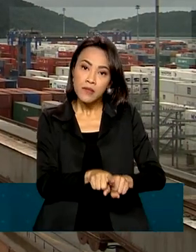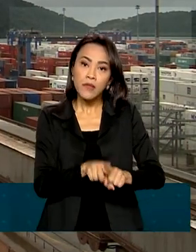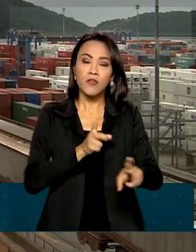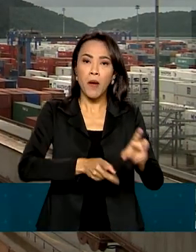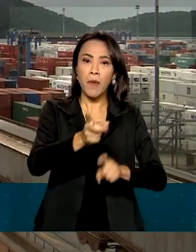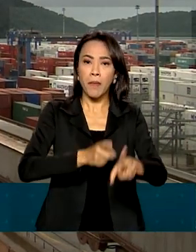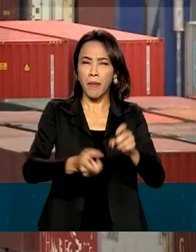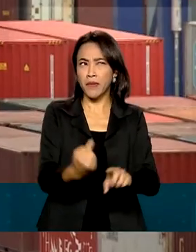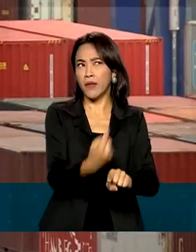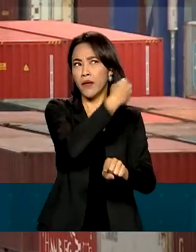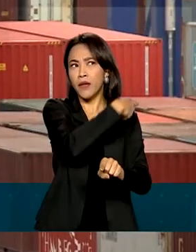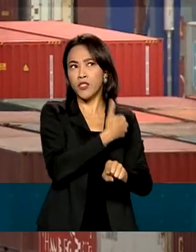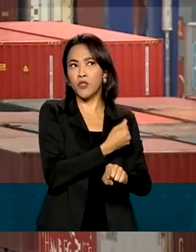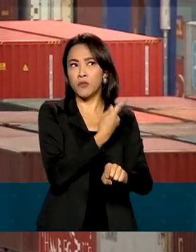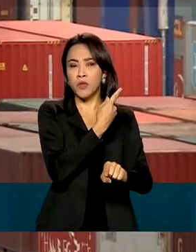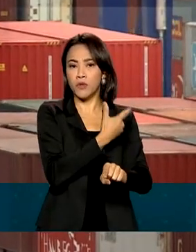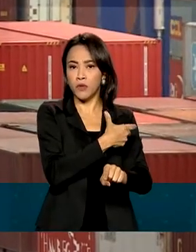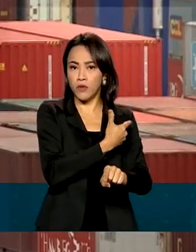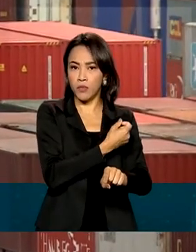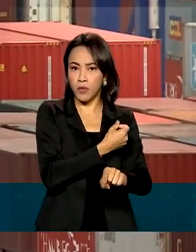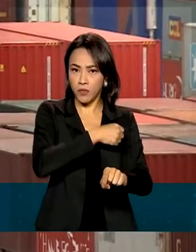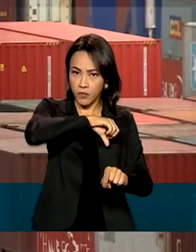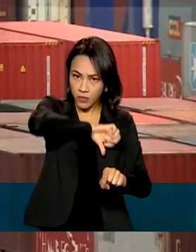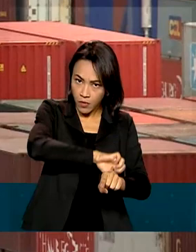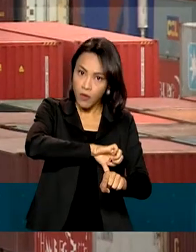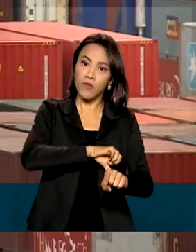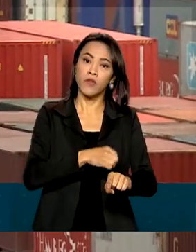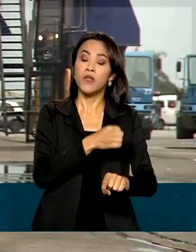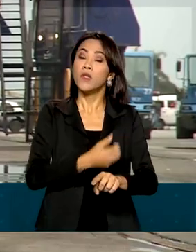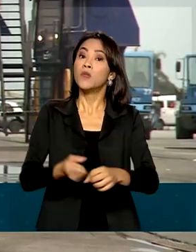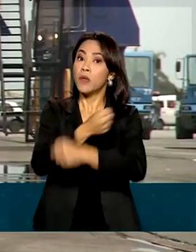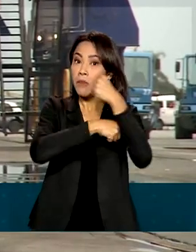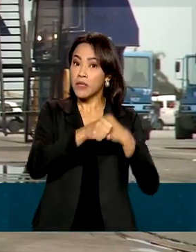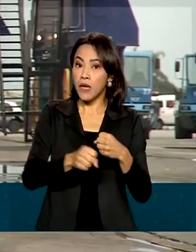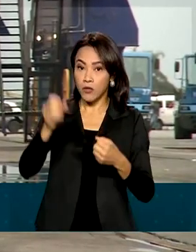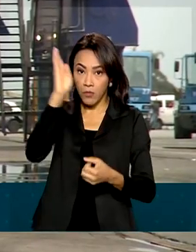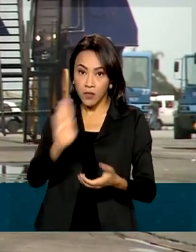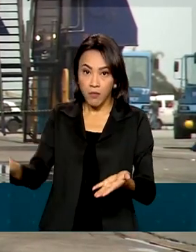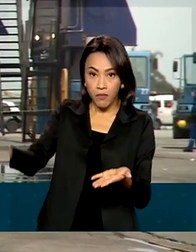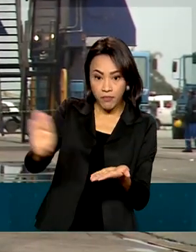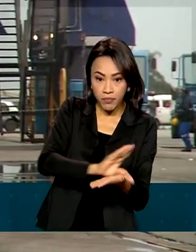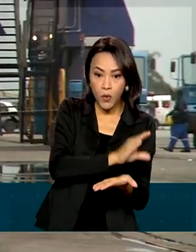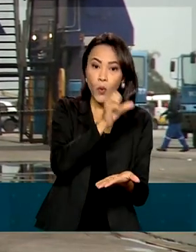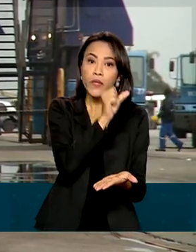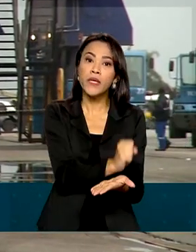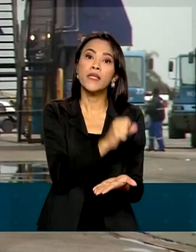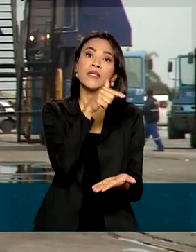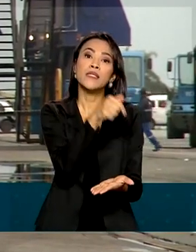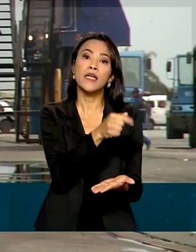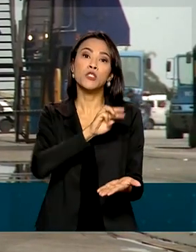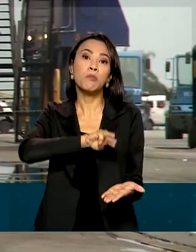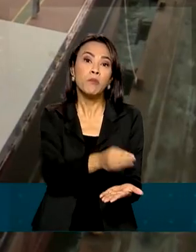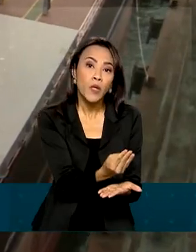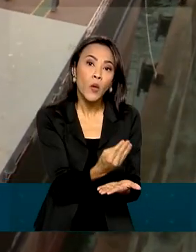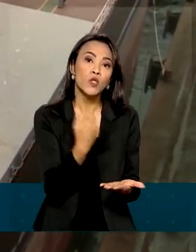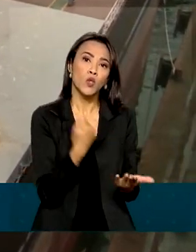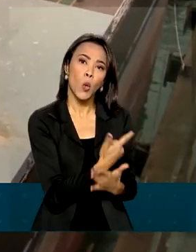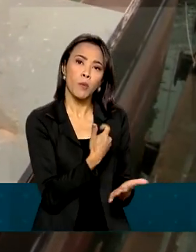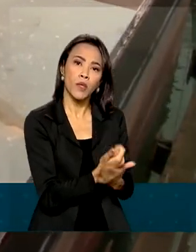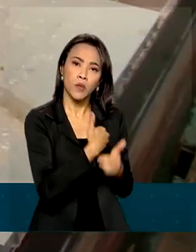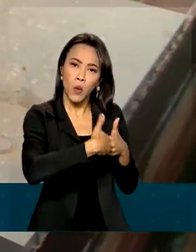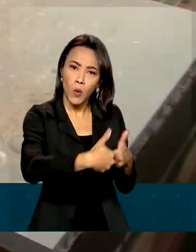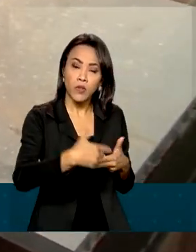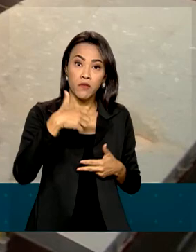2009, a China repassou para o Brasil, no ano passado, 87 bilhões de dólares em compras. 27